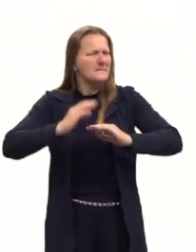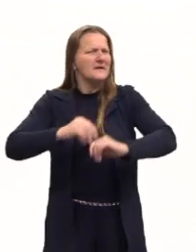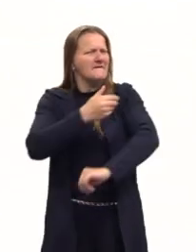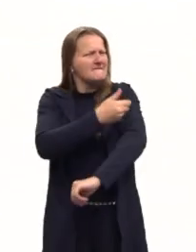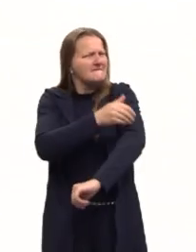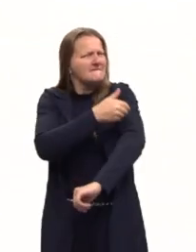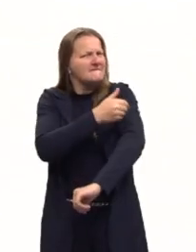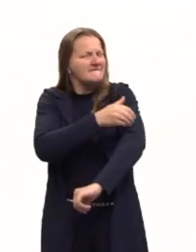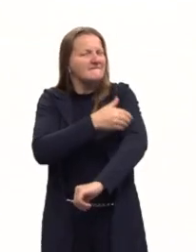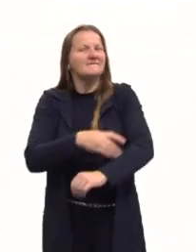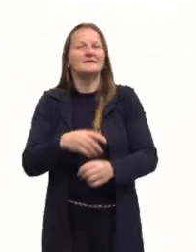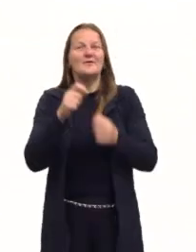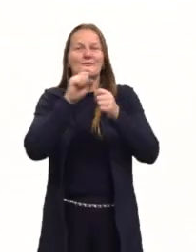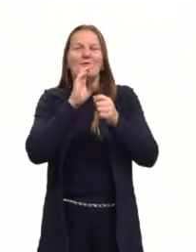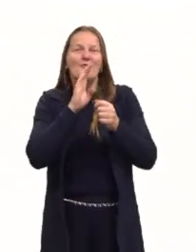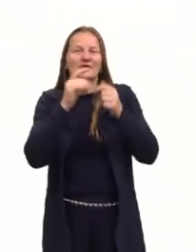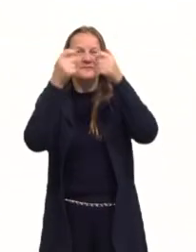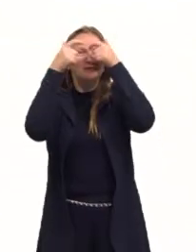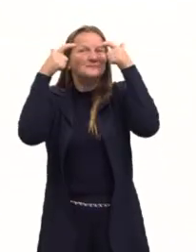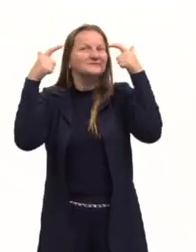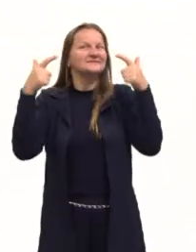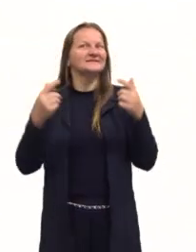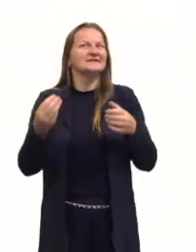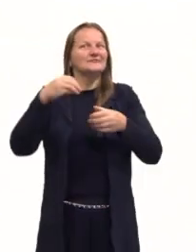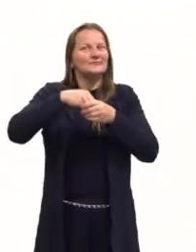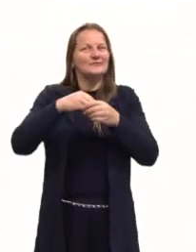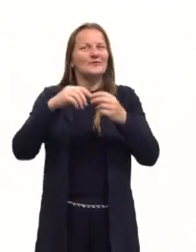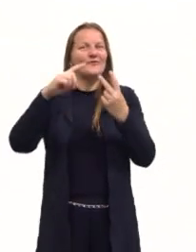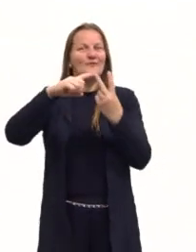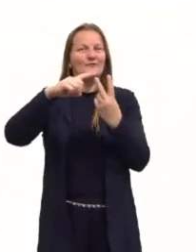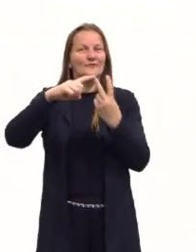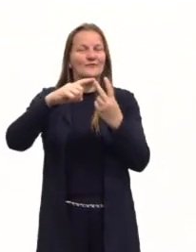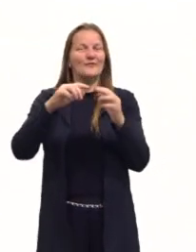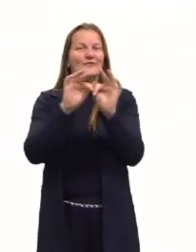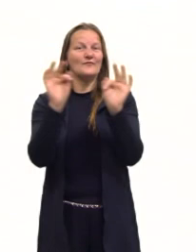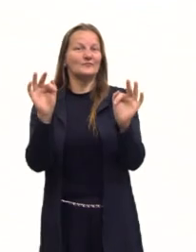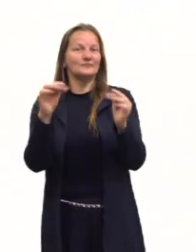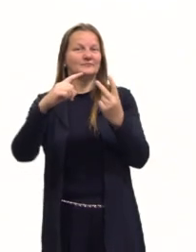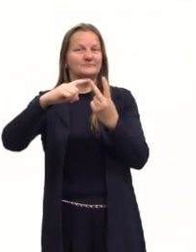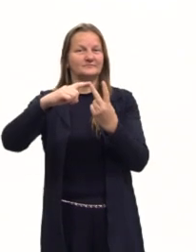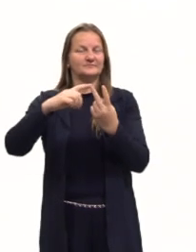vamos aplicar os nossos conhecimentos aí das funções quadráticas.